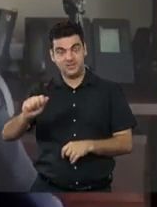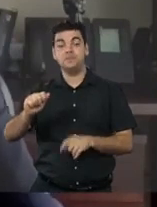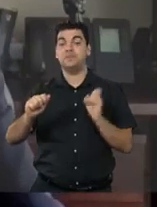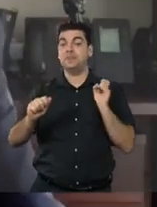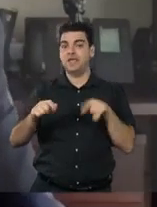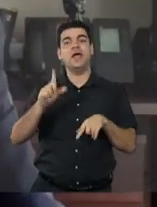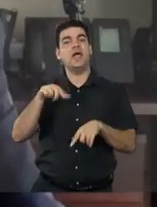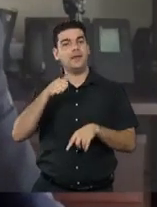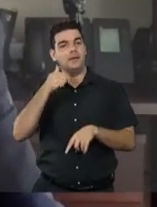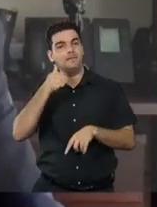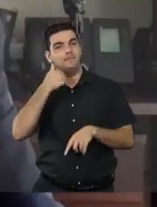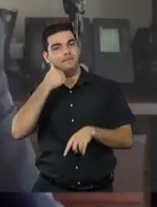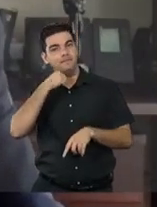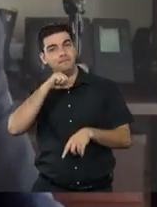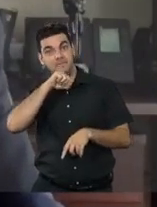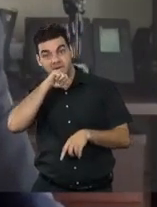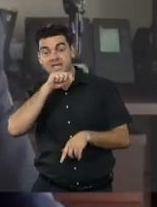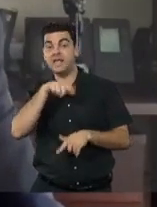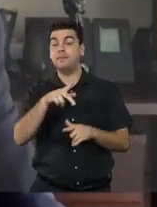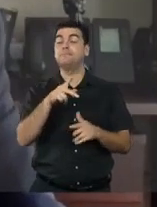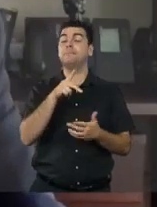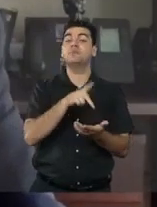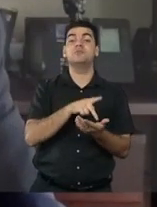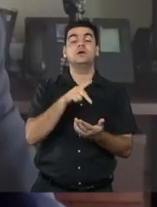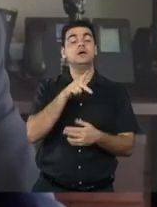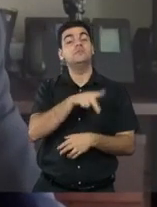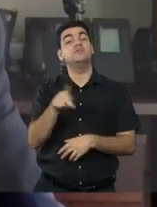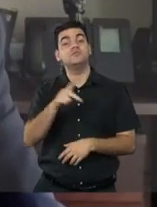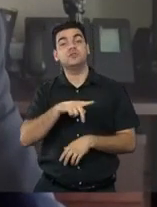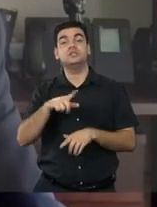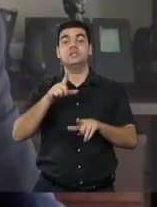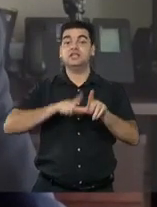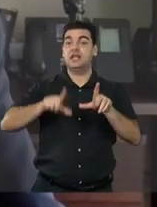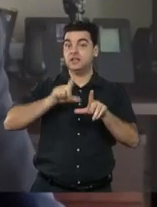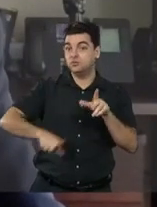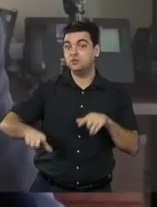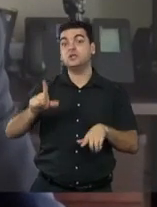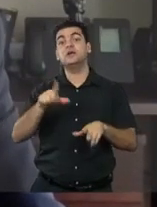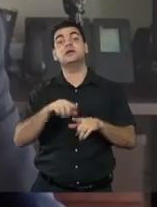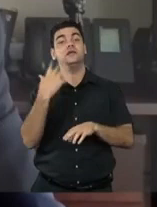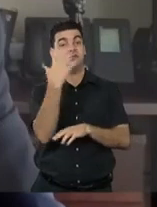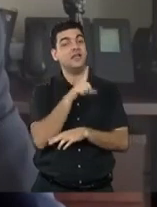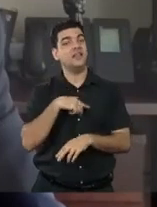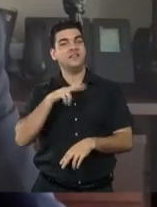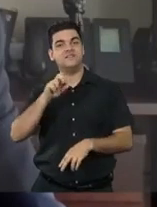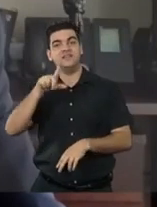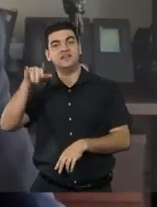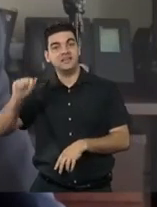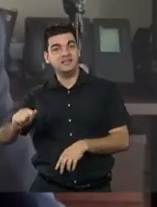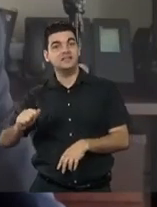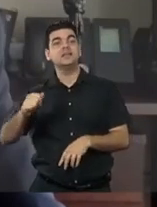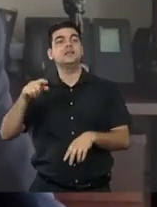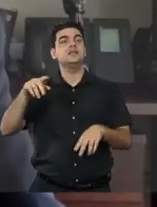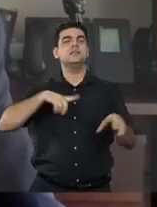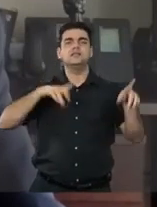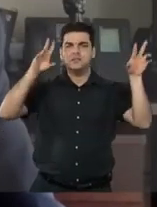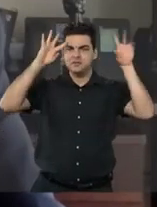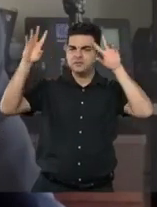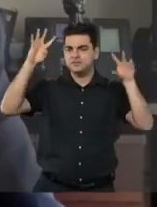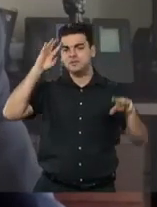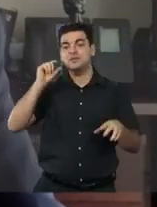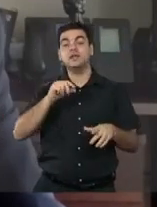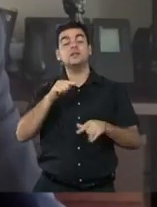que é mãe, professora de literatura ambientalista, vegana e idealizadora da